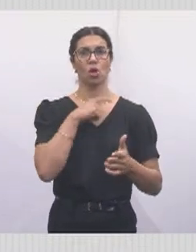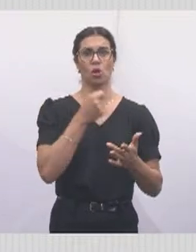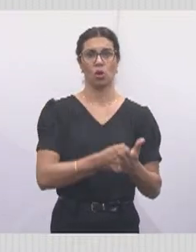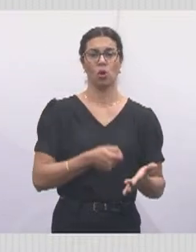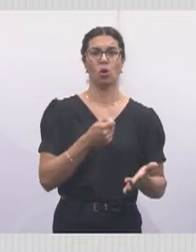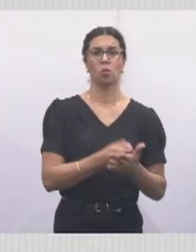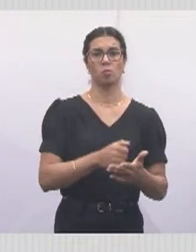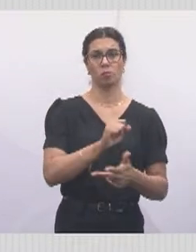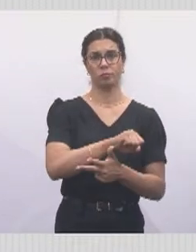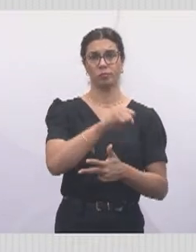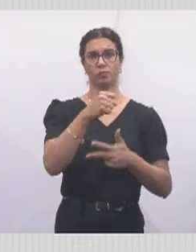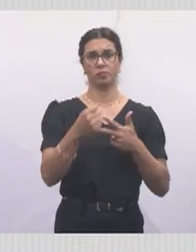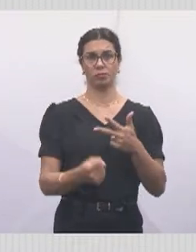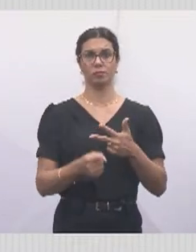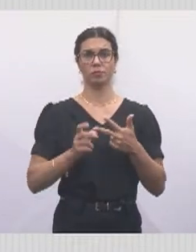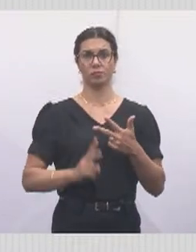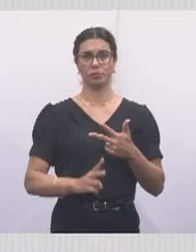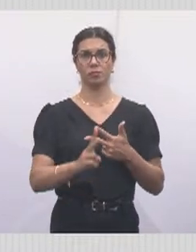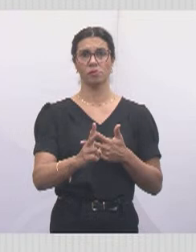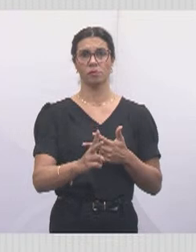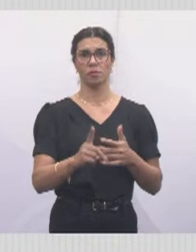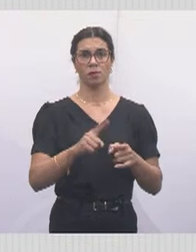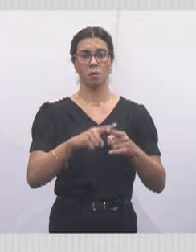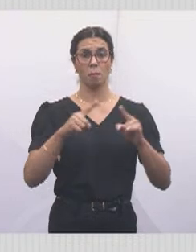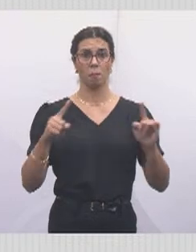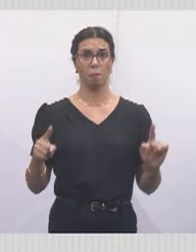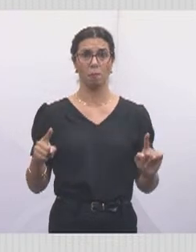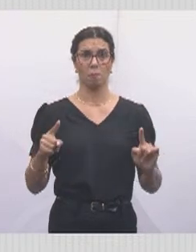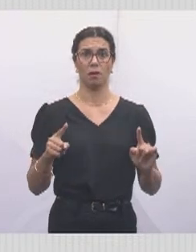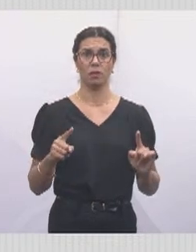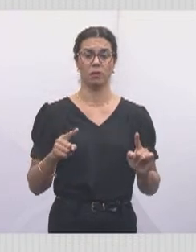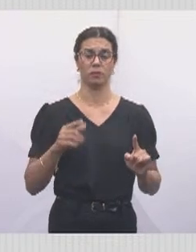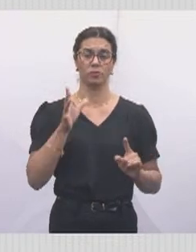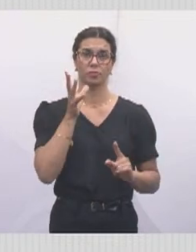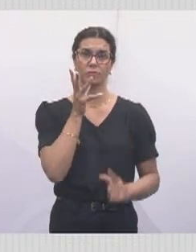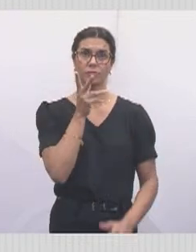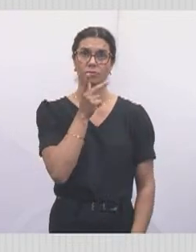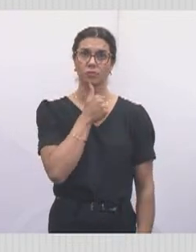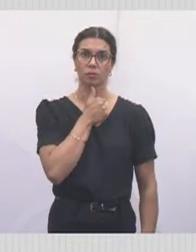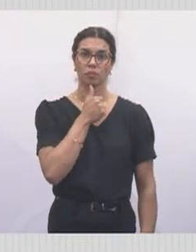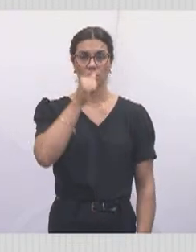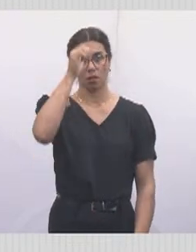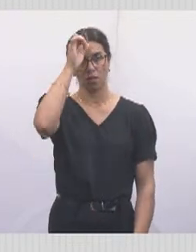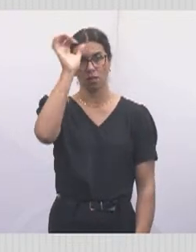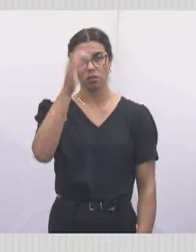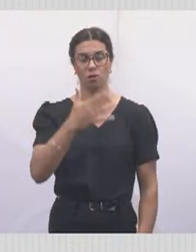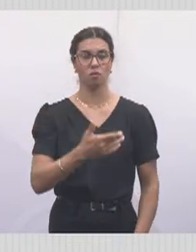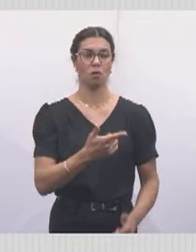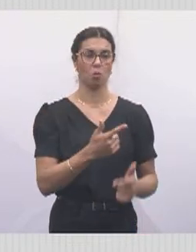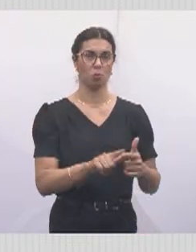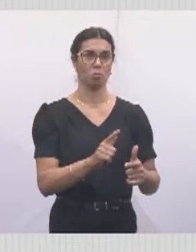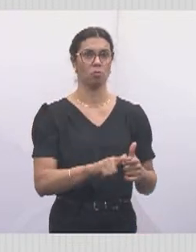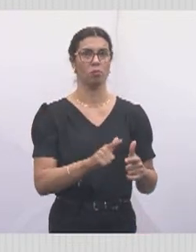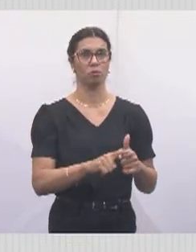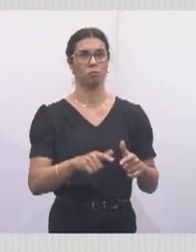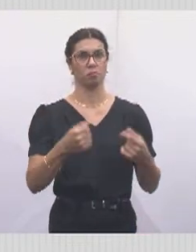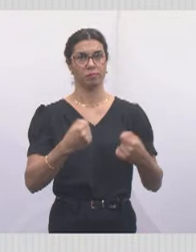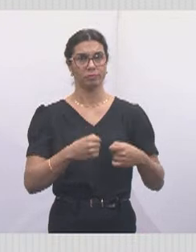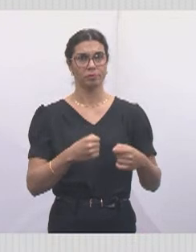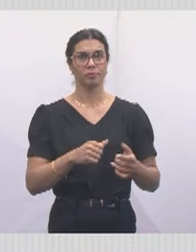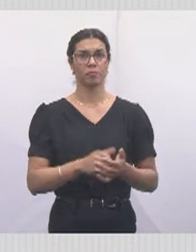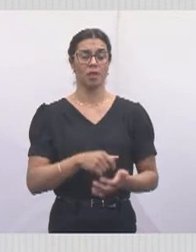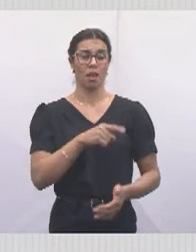poder público, mas está demorado para resolver a situação. E ali,